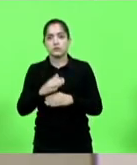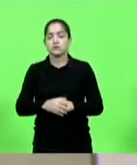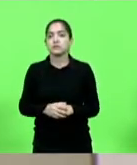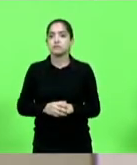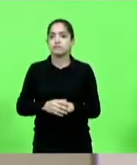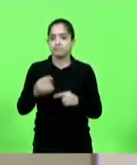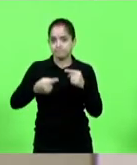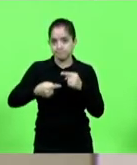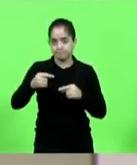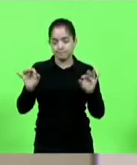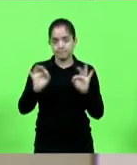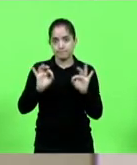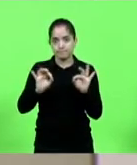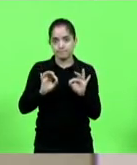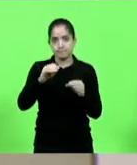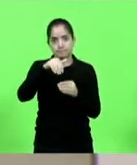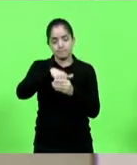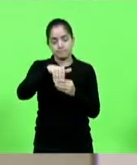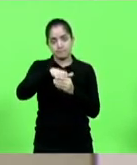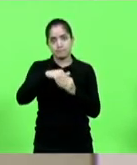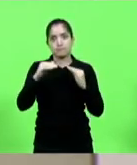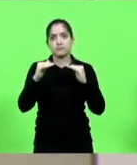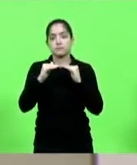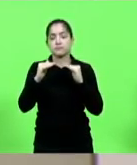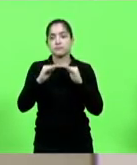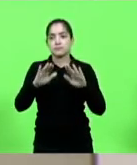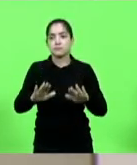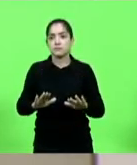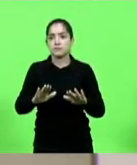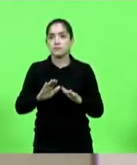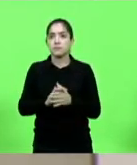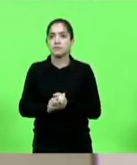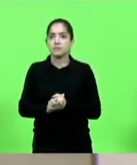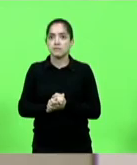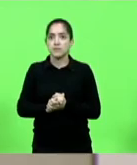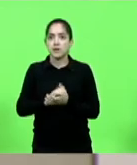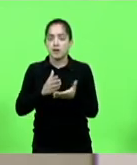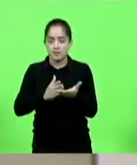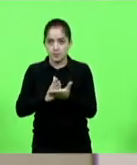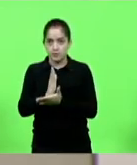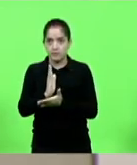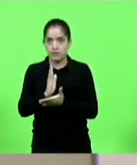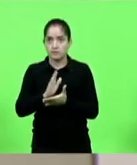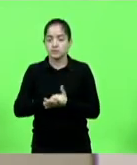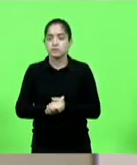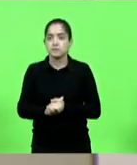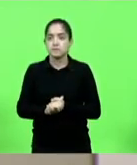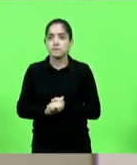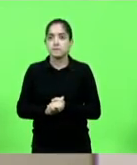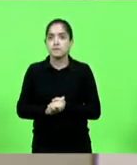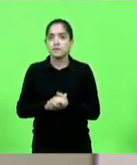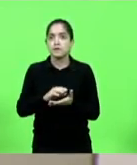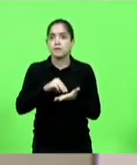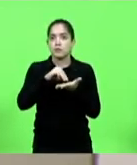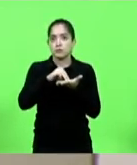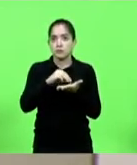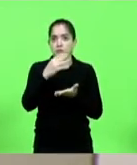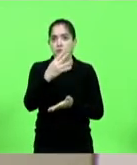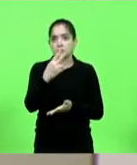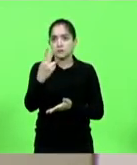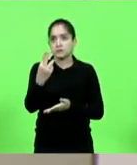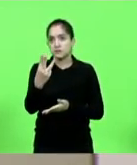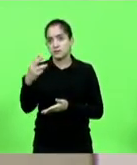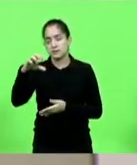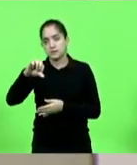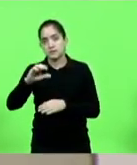não havendo quem queira discutir, em votação, deputados que aprovam, permaneçam como se encontra, aprovado por unanimidade. Moção 439, autor